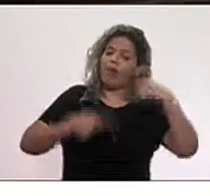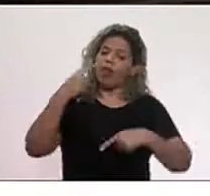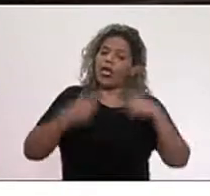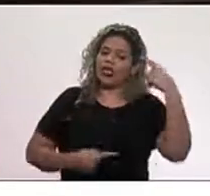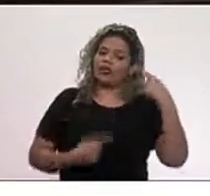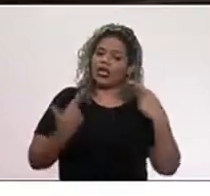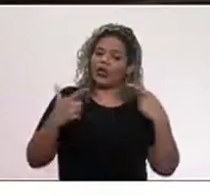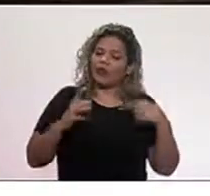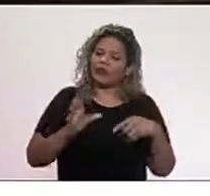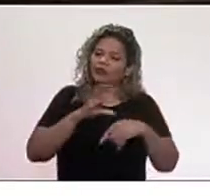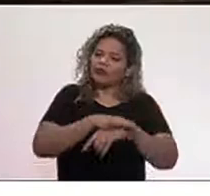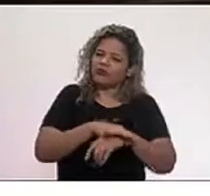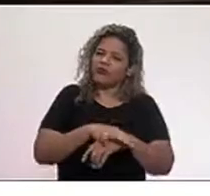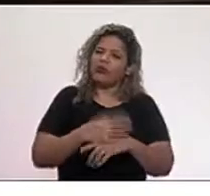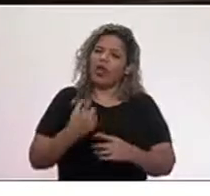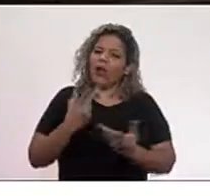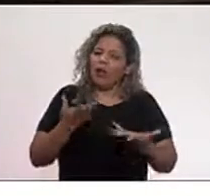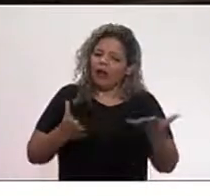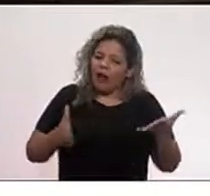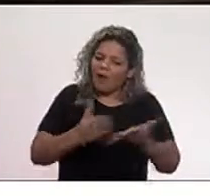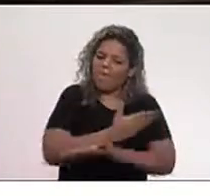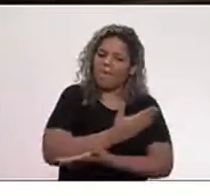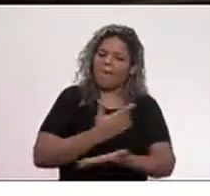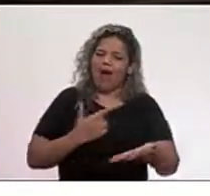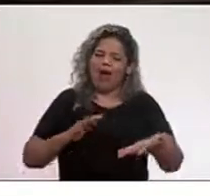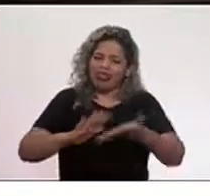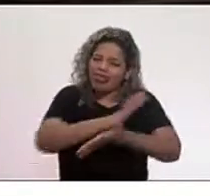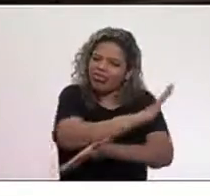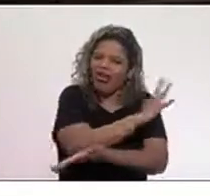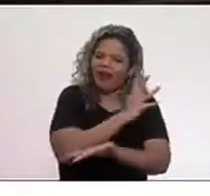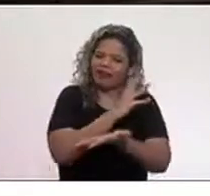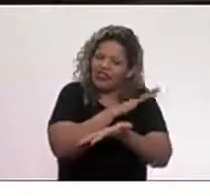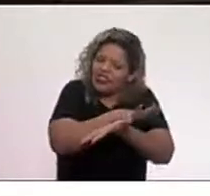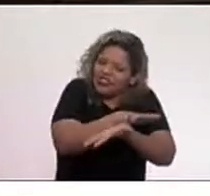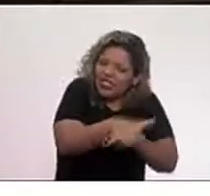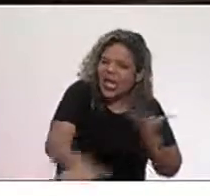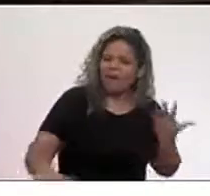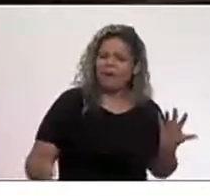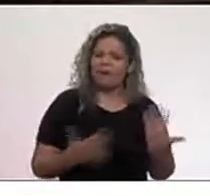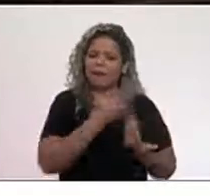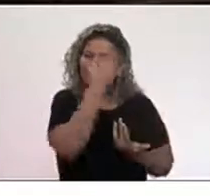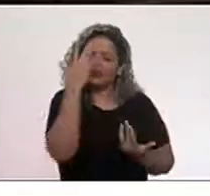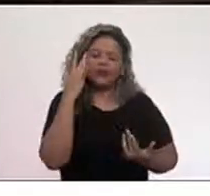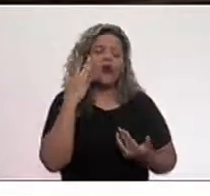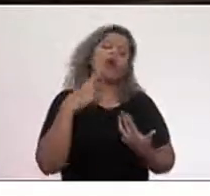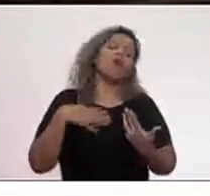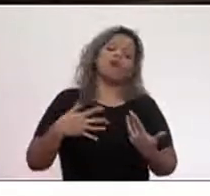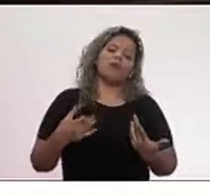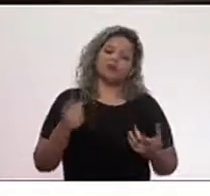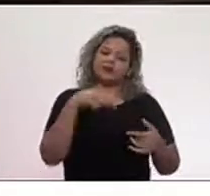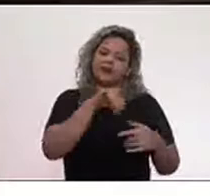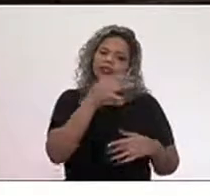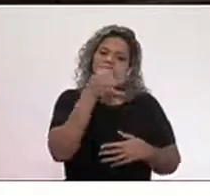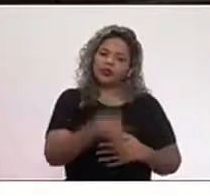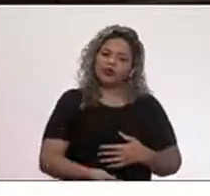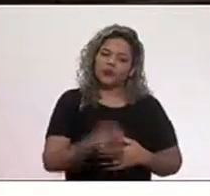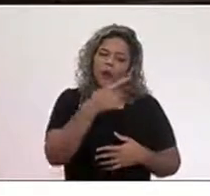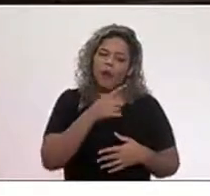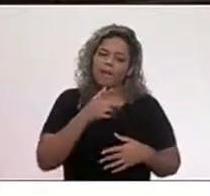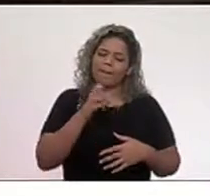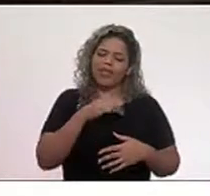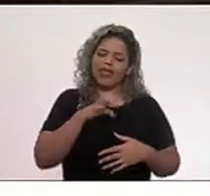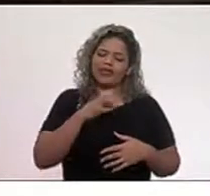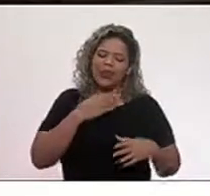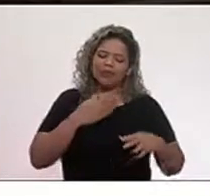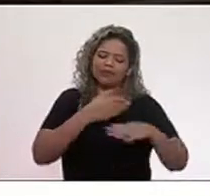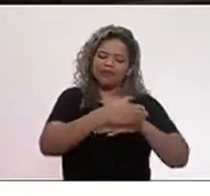insegurança, sua política de abate e essa política de extermínio, senhor presidente, que sugere que o míssil